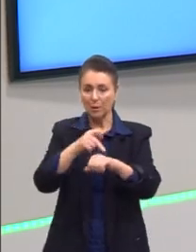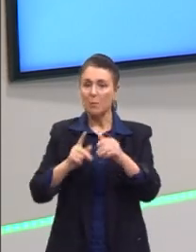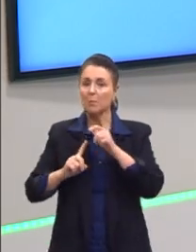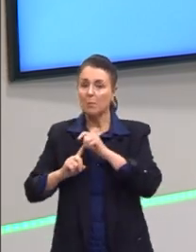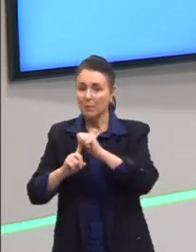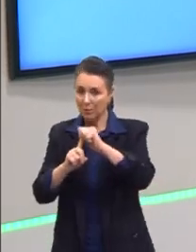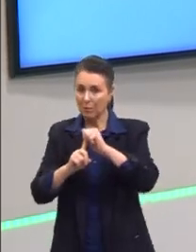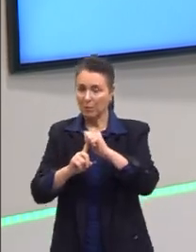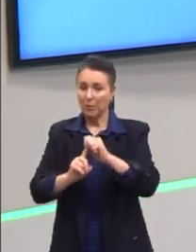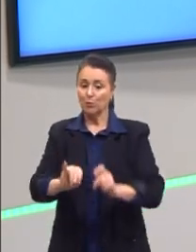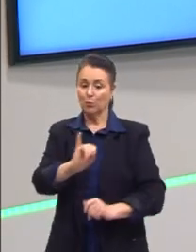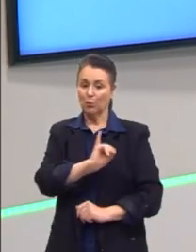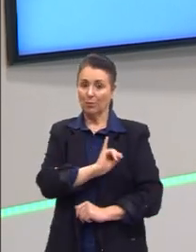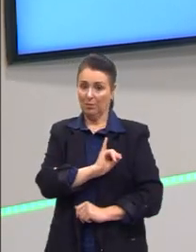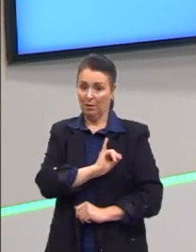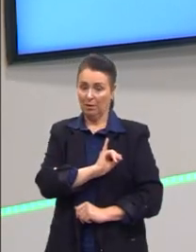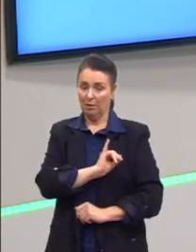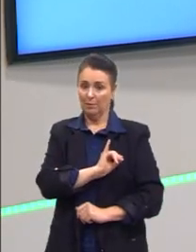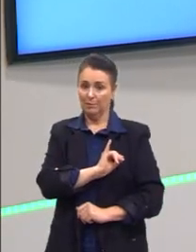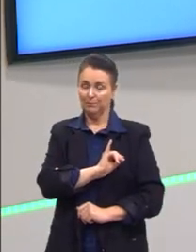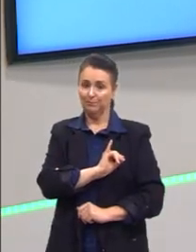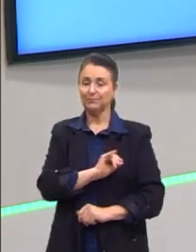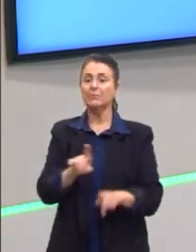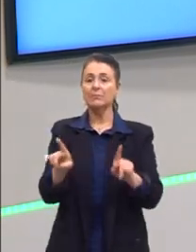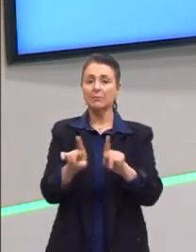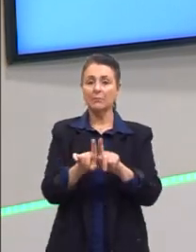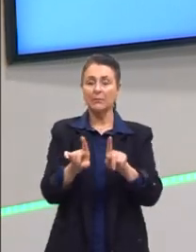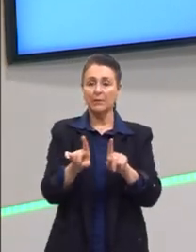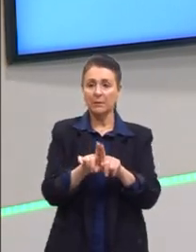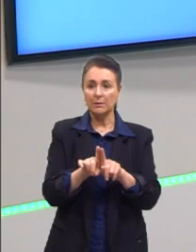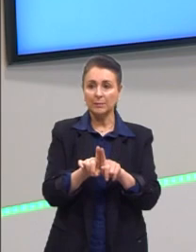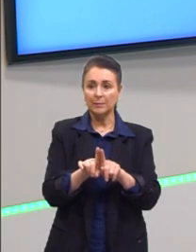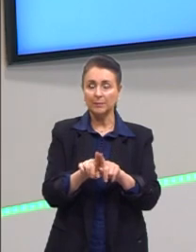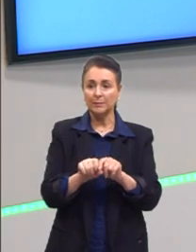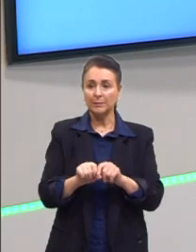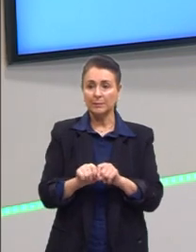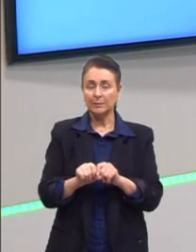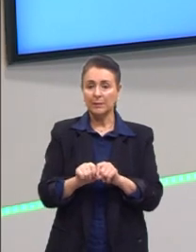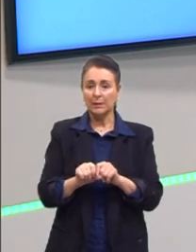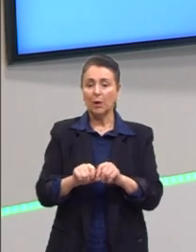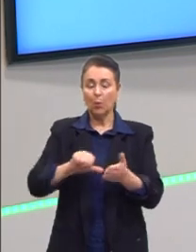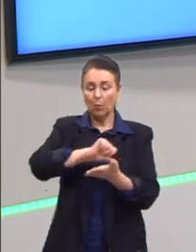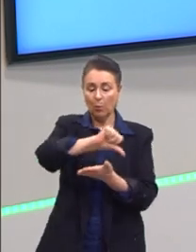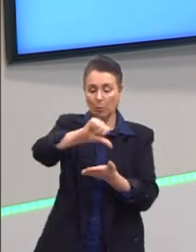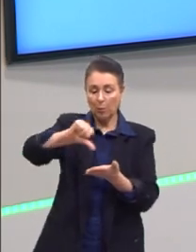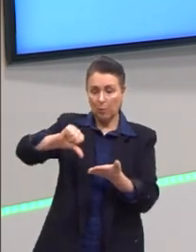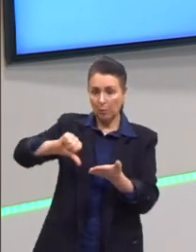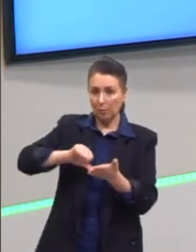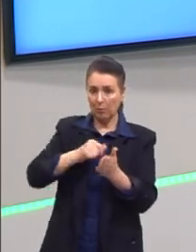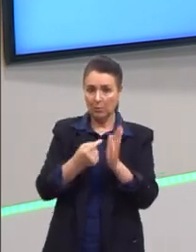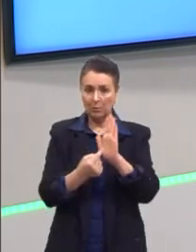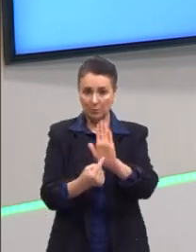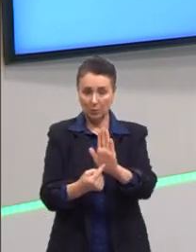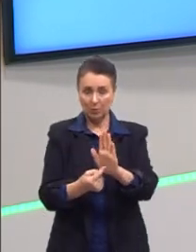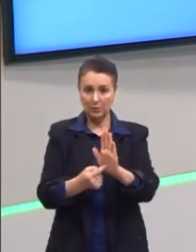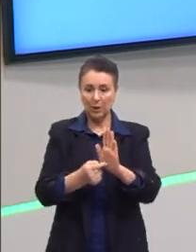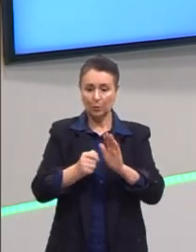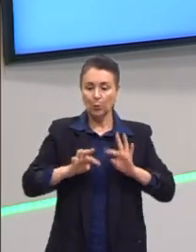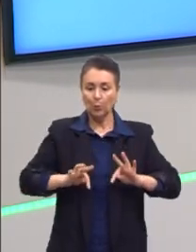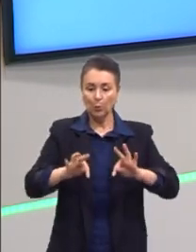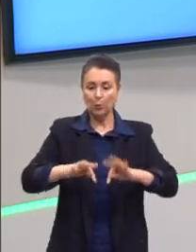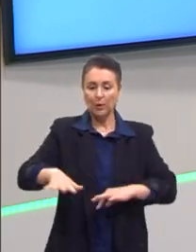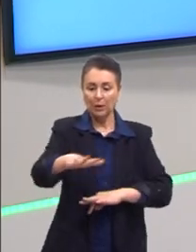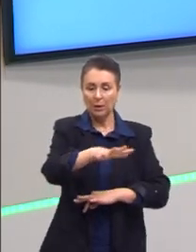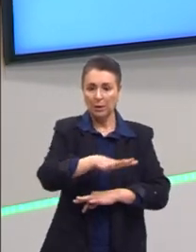entre outras relações. Trago para vocês aqui justamente um mapa do território